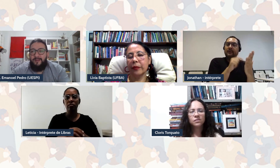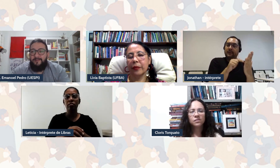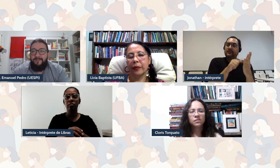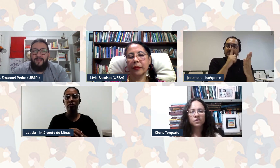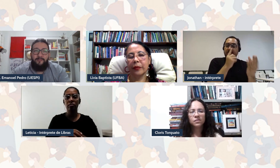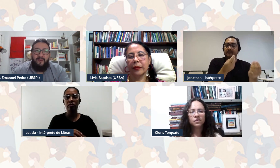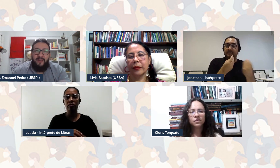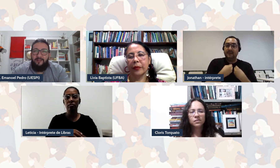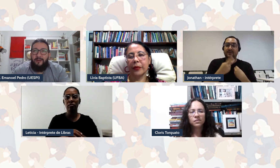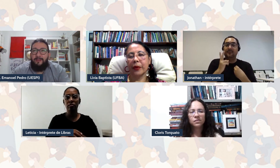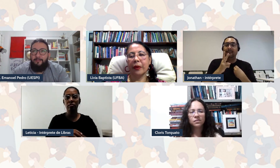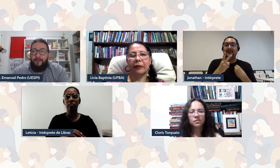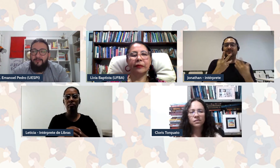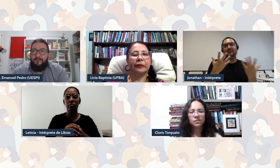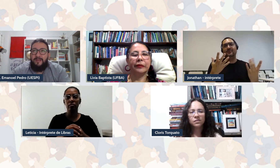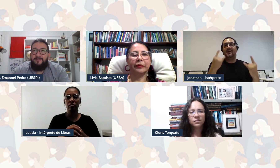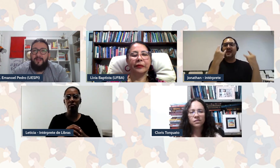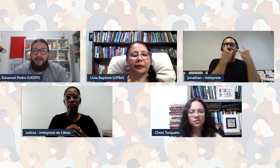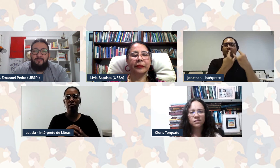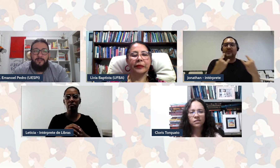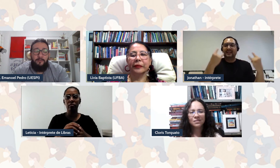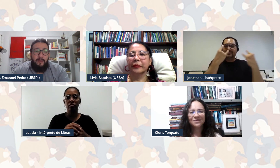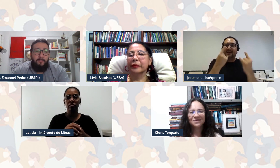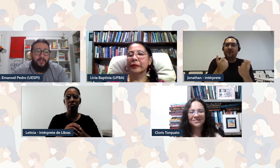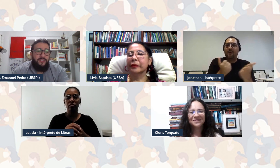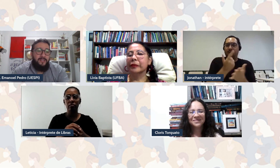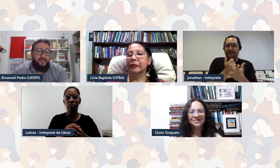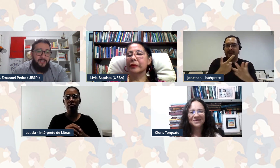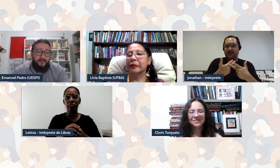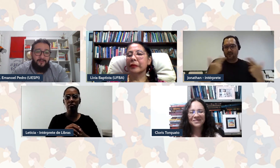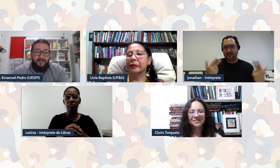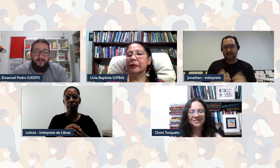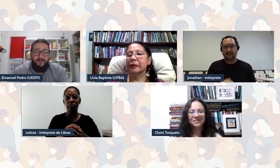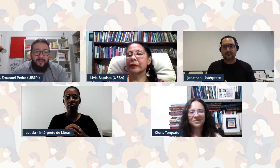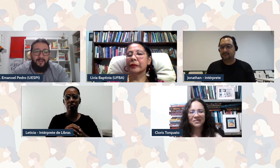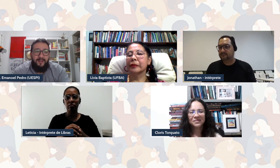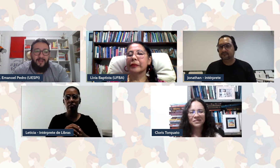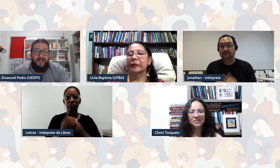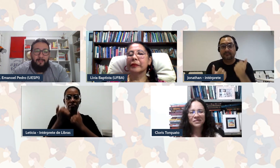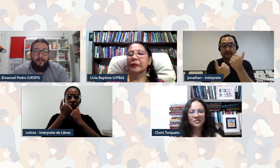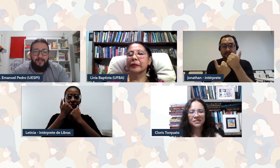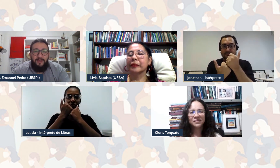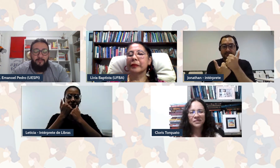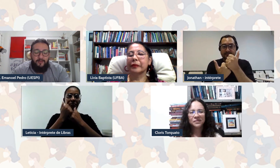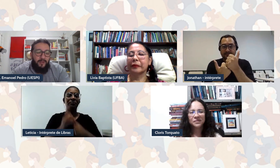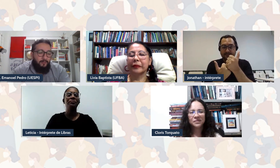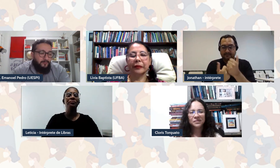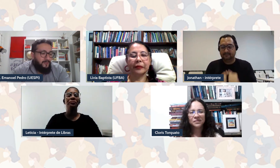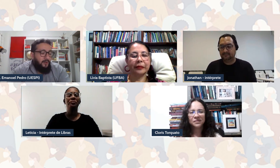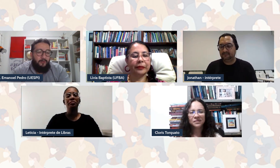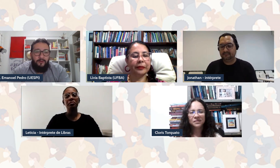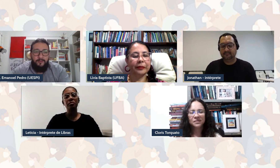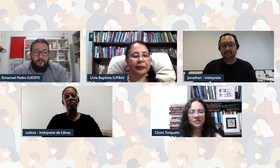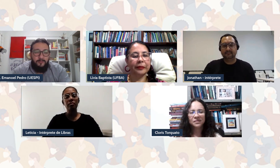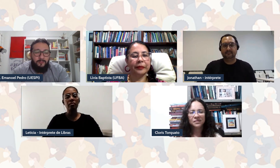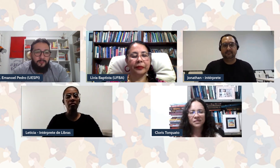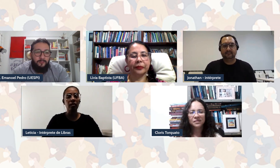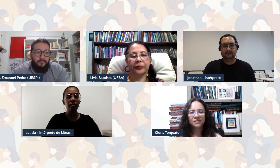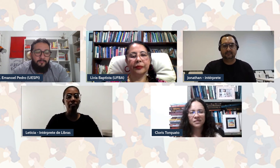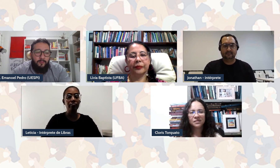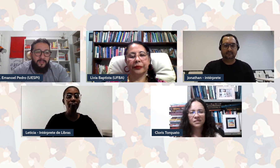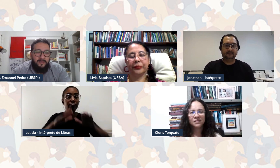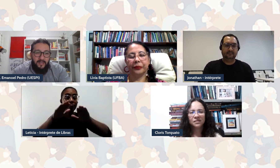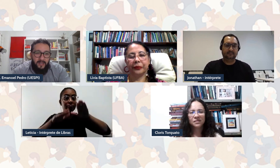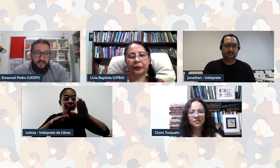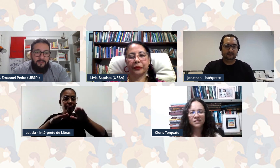sua bolha, né, não vou falar aqui da bolha informacional, mas uma bolha de desejos, né, por isso que alguns teóricos como